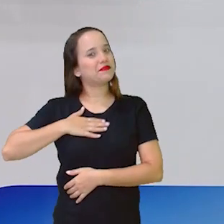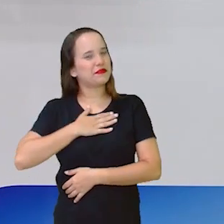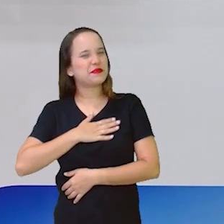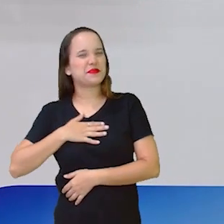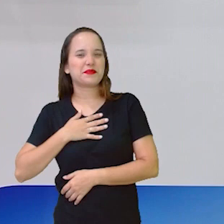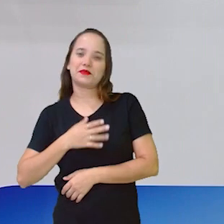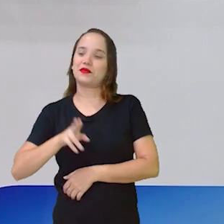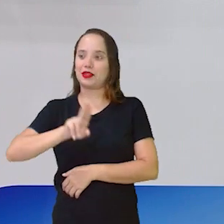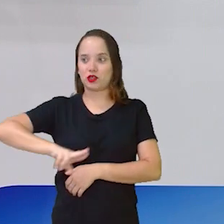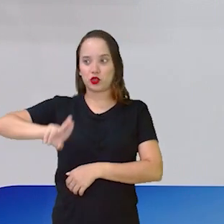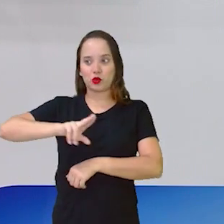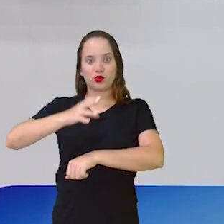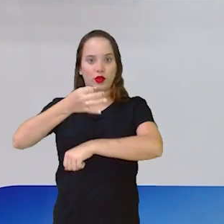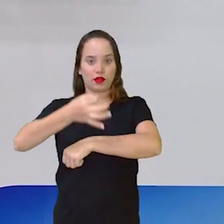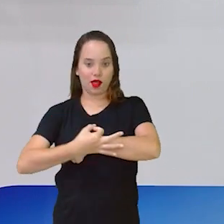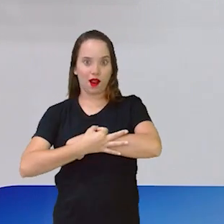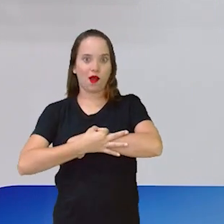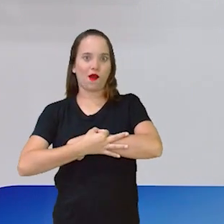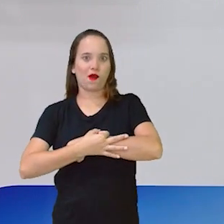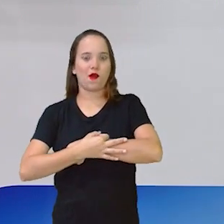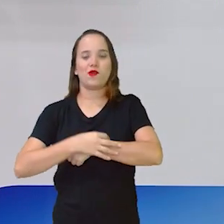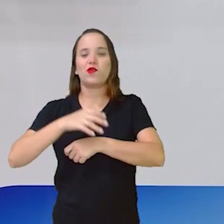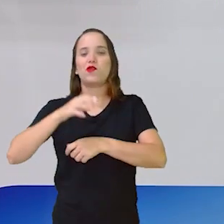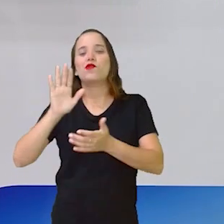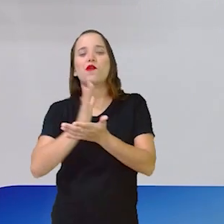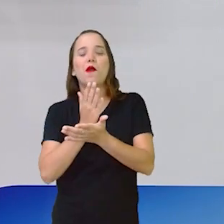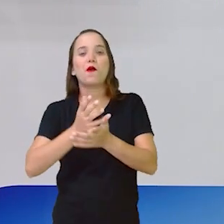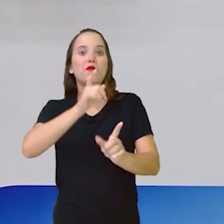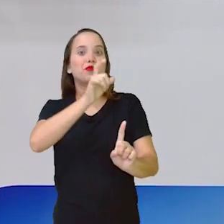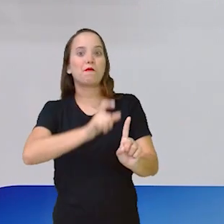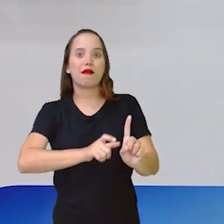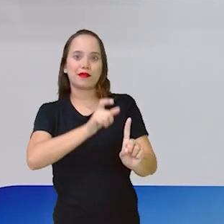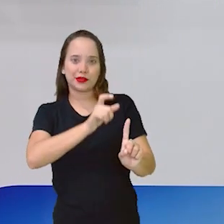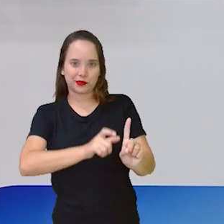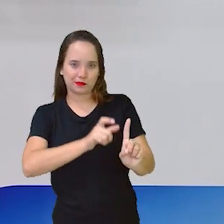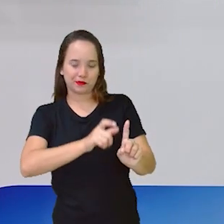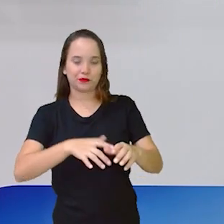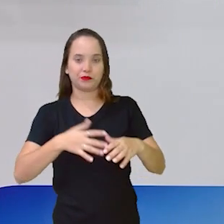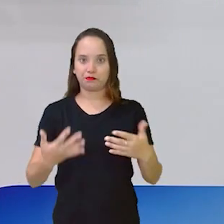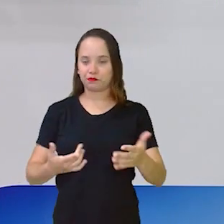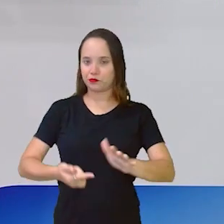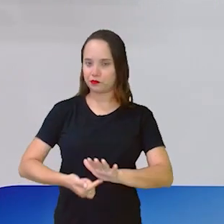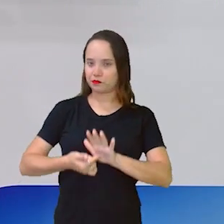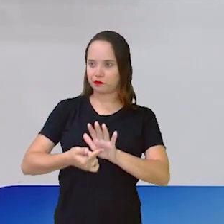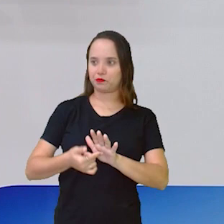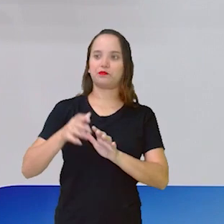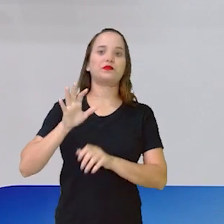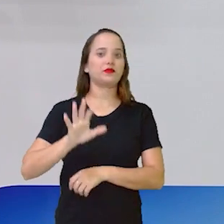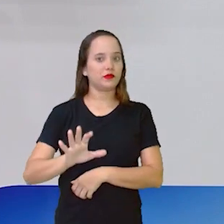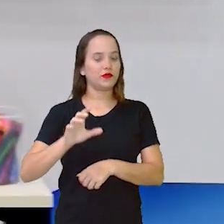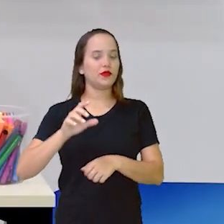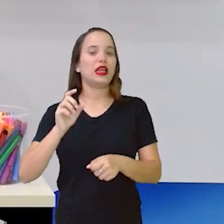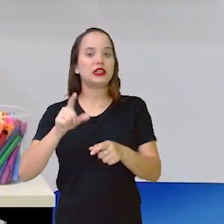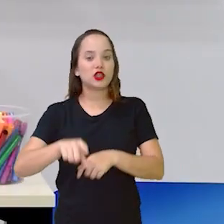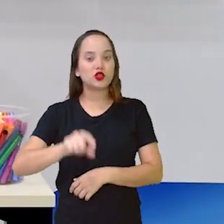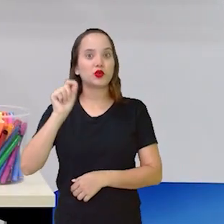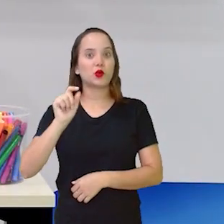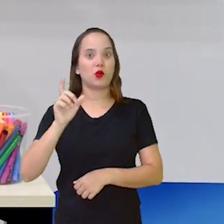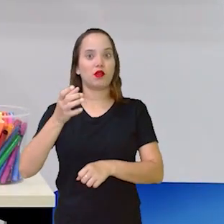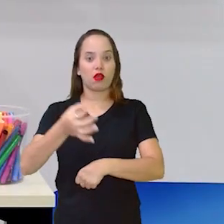personagens, né? Então, eu trouxe para a gente fazer aqui agora, essa opção de relógio de